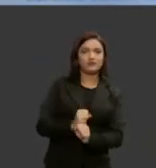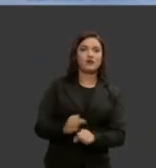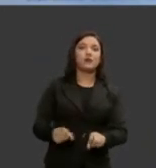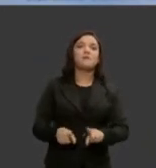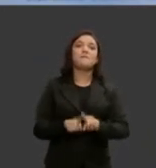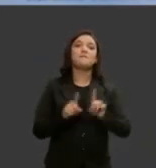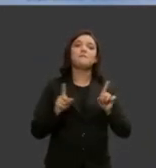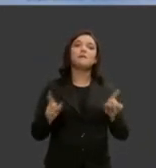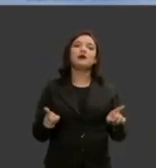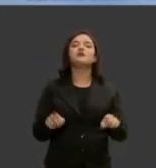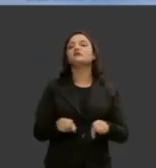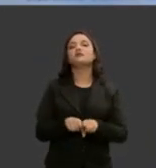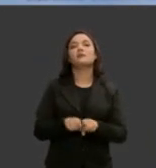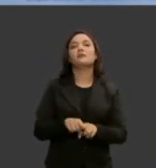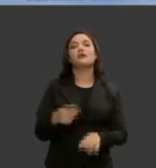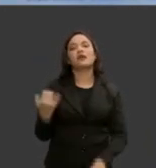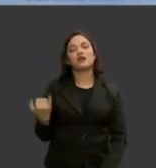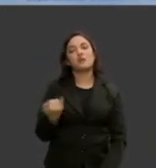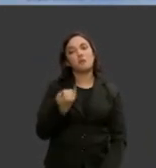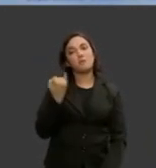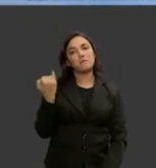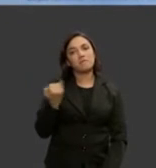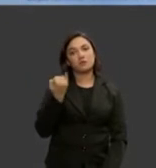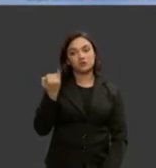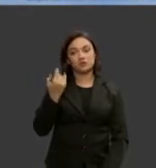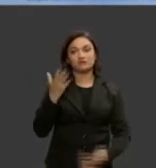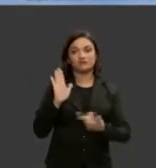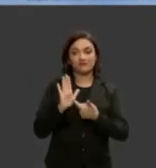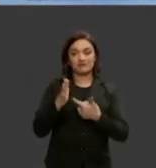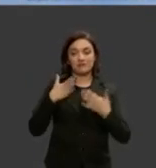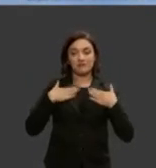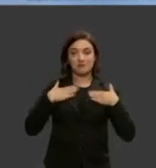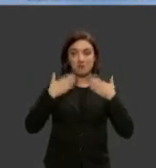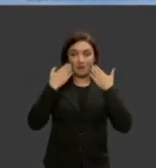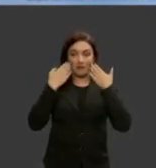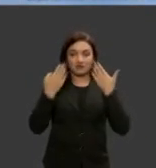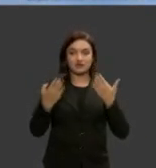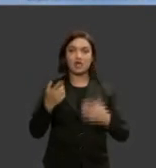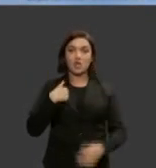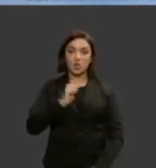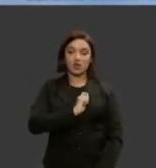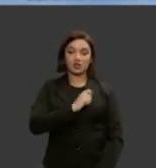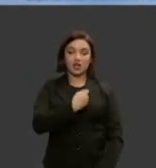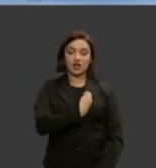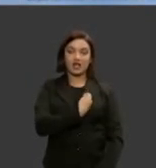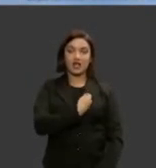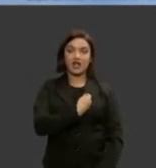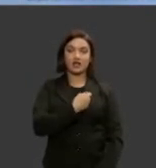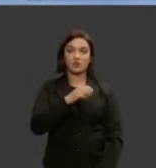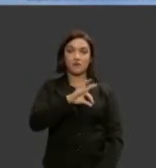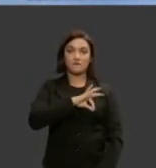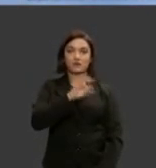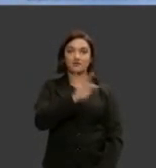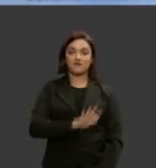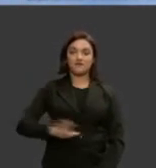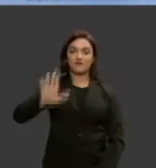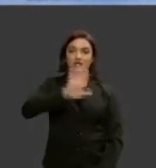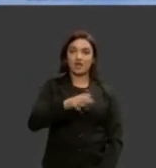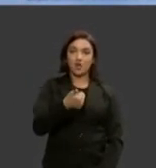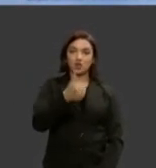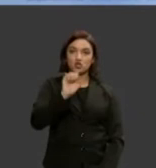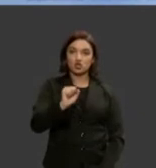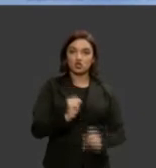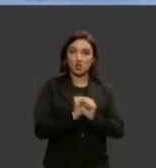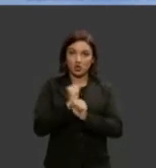é relevante que eu me apresente rapidamente eu sou delegada de Polícia Federal há 18 anos e atualmente estou aqui no